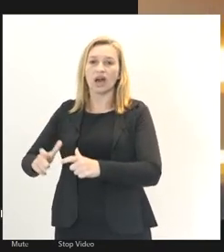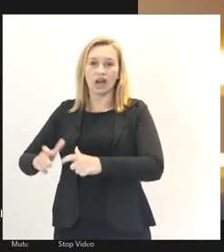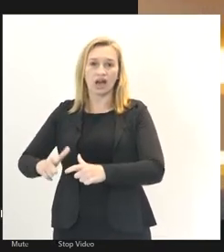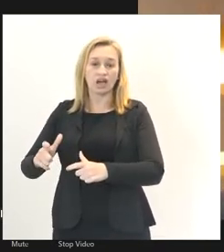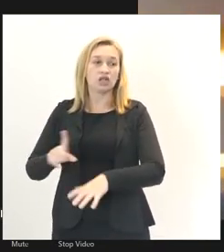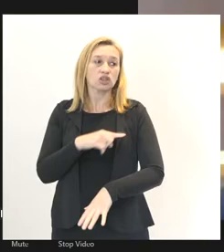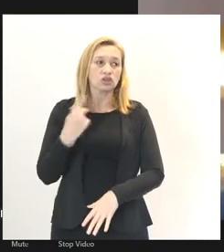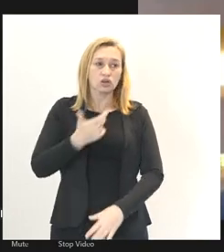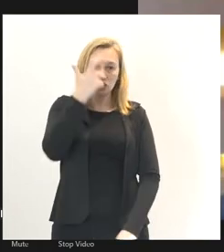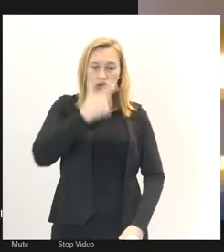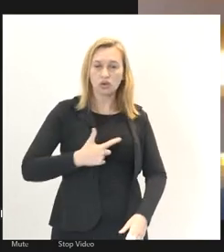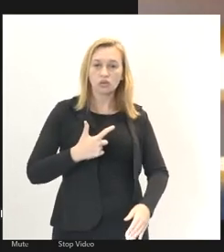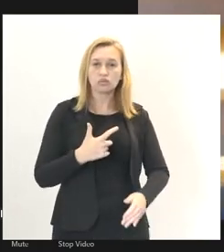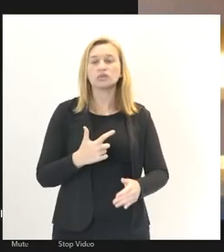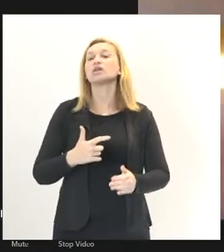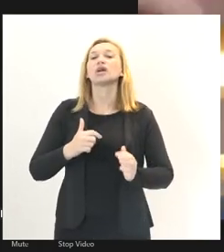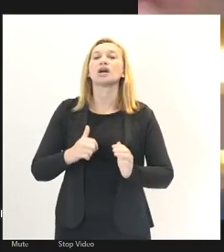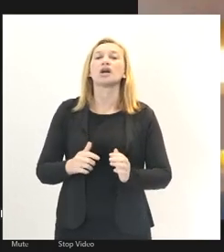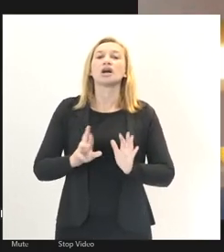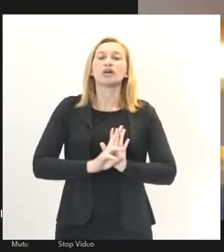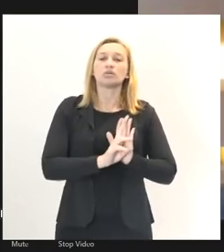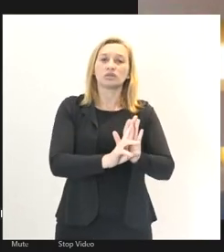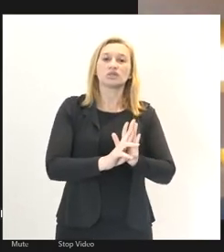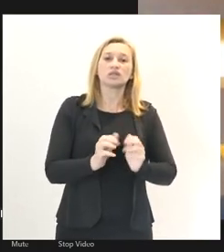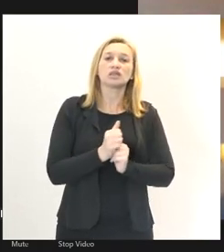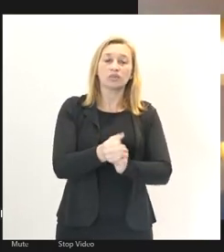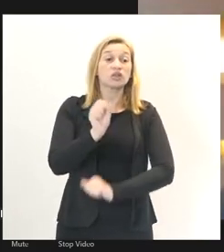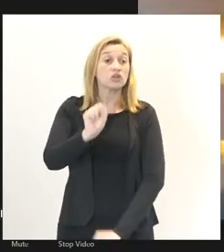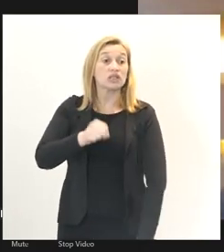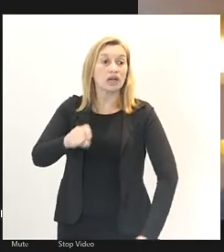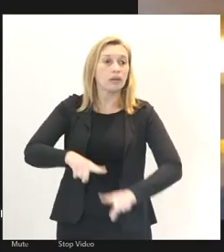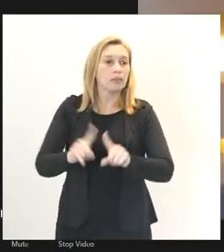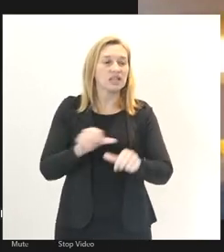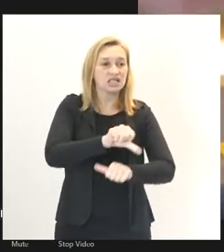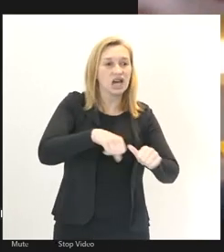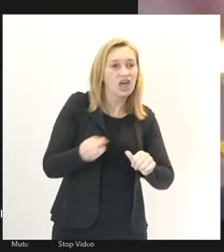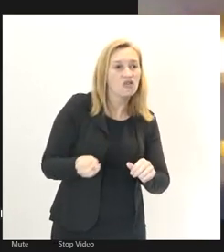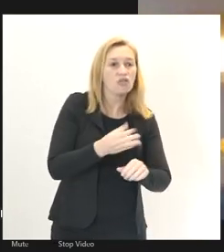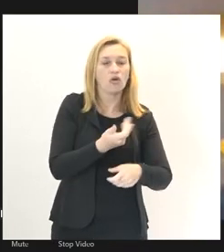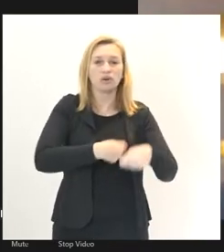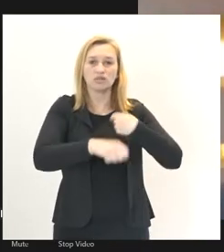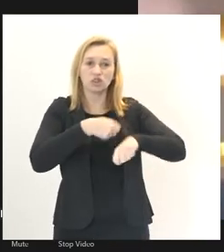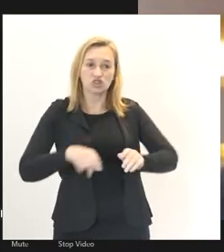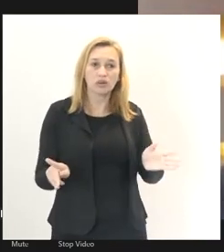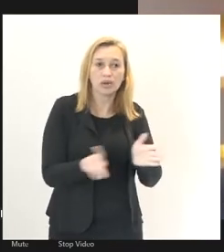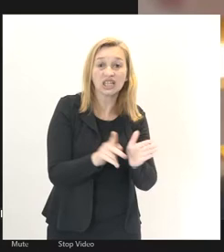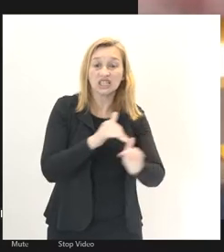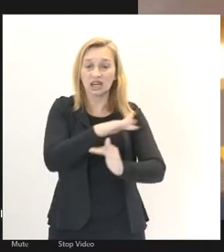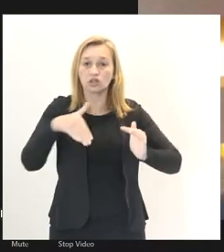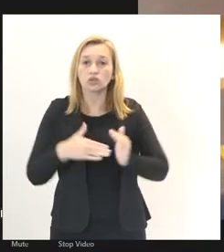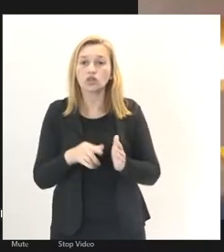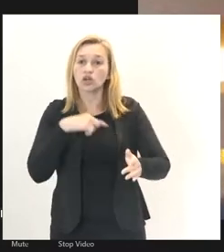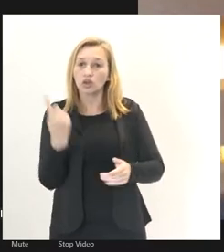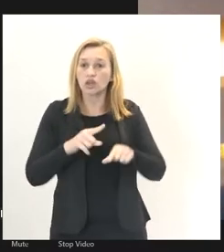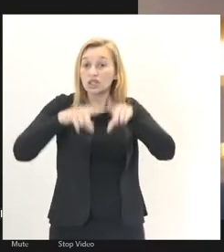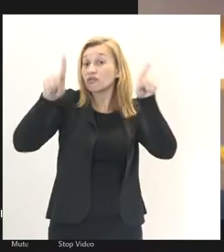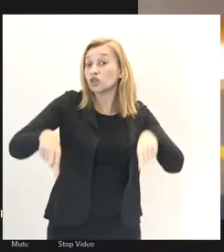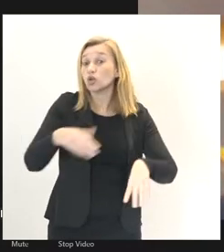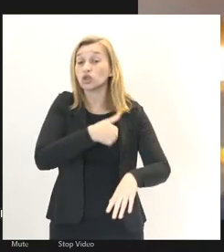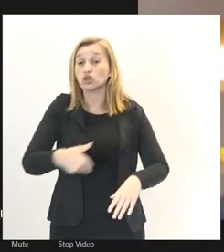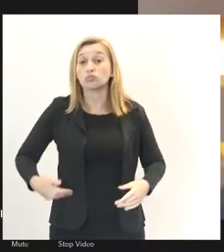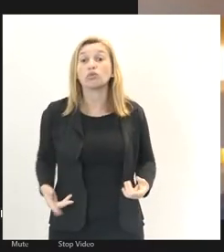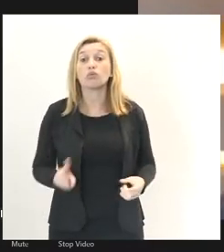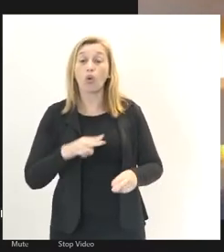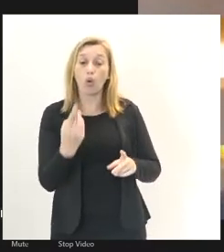representantes de segmento sim, mas sem dúvida nenhuma essa reforma administrativa atinge a todos, sejamos servidores, sejamos